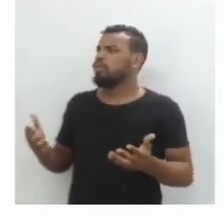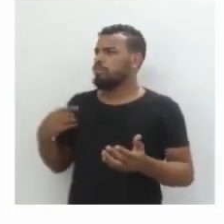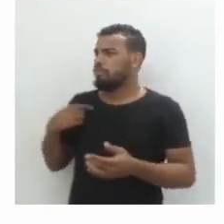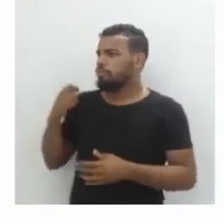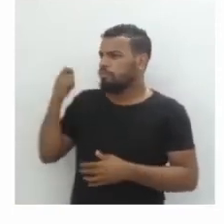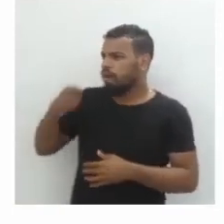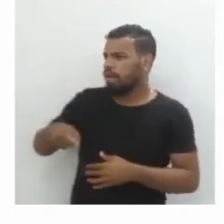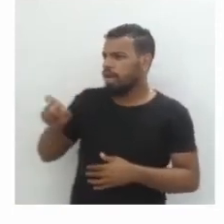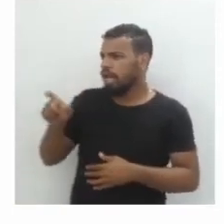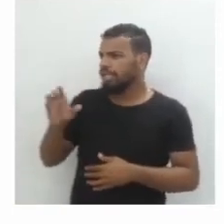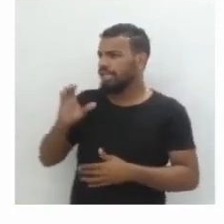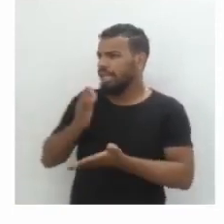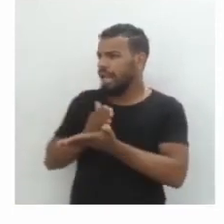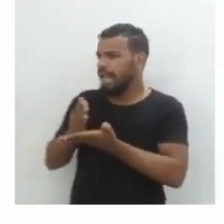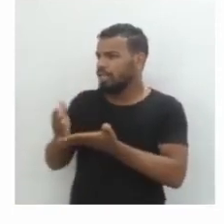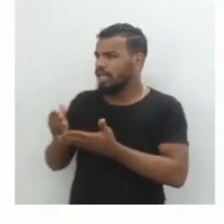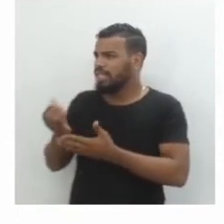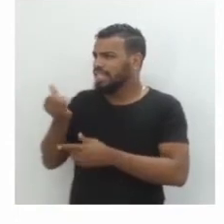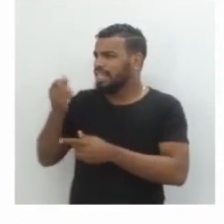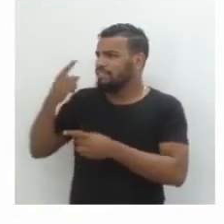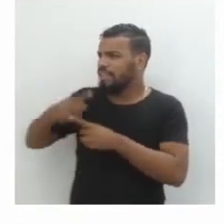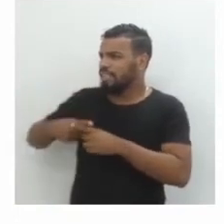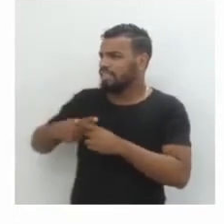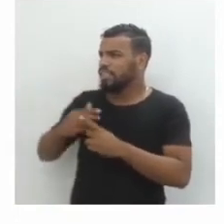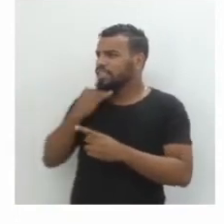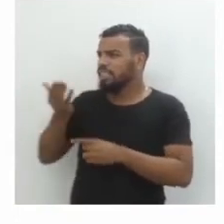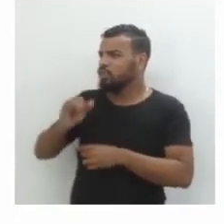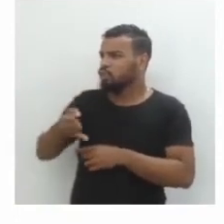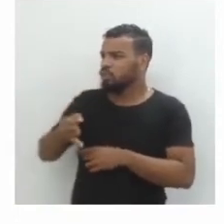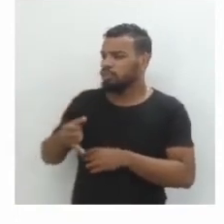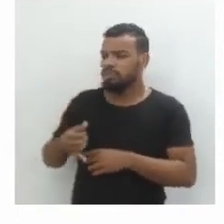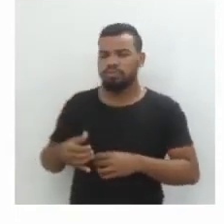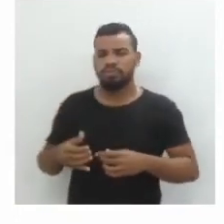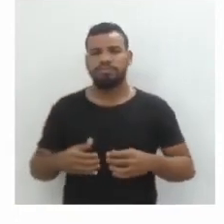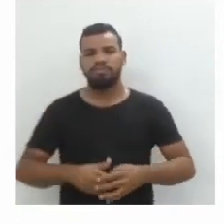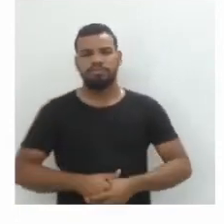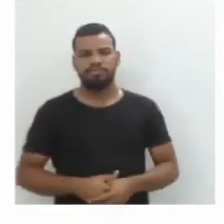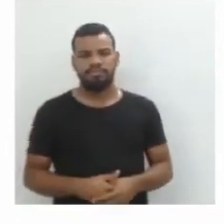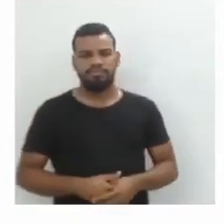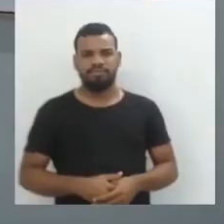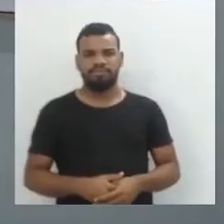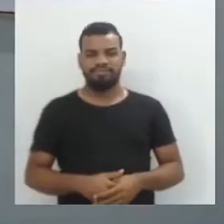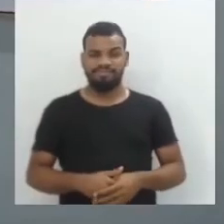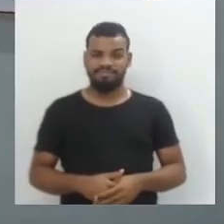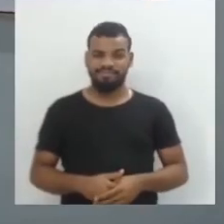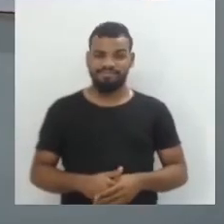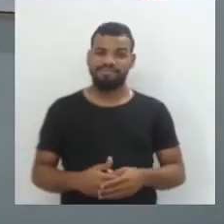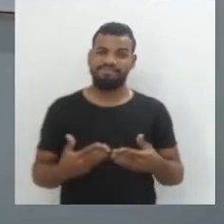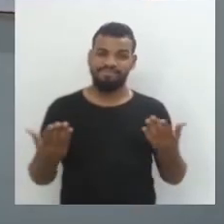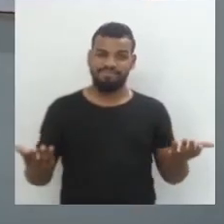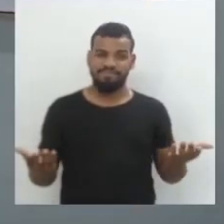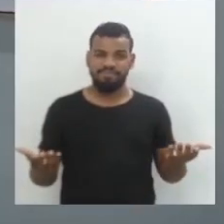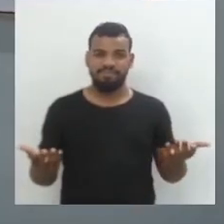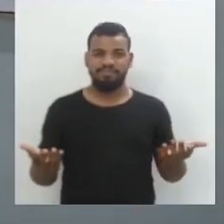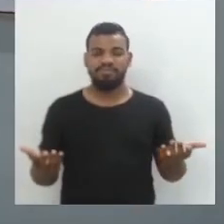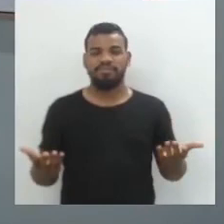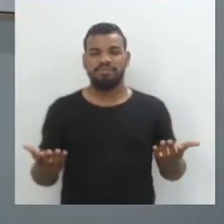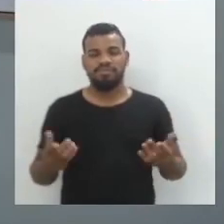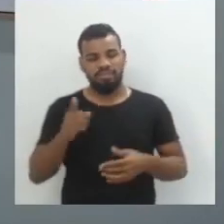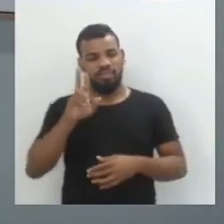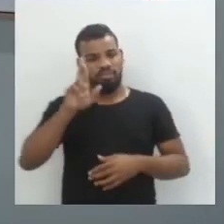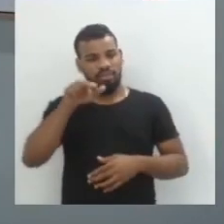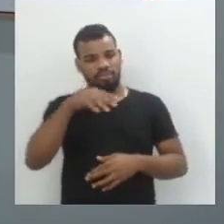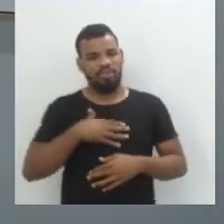pagar com cartão de crédito em seis vezes sem juros? Então, quem nunca, não é? Eu espero que vocês tenham